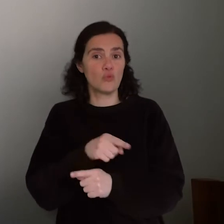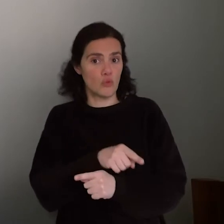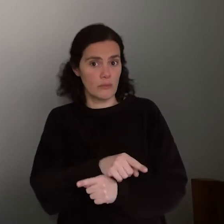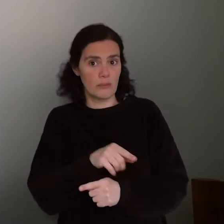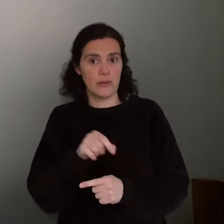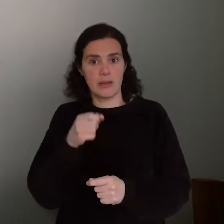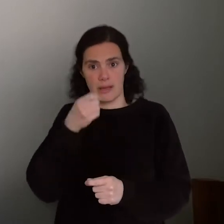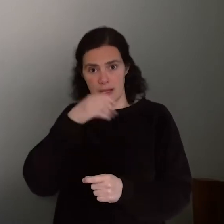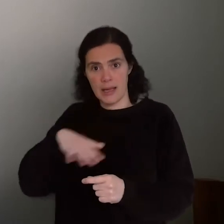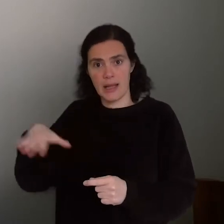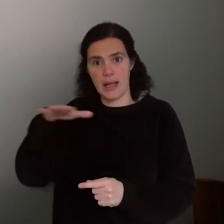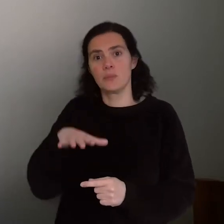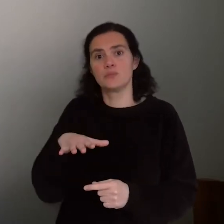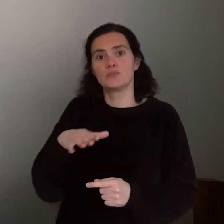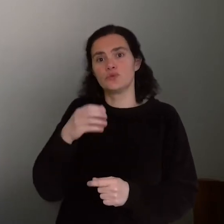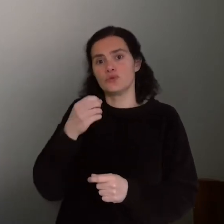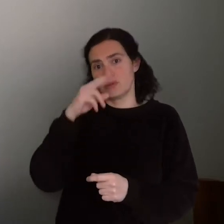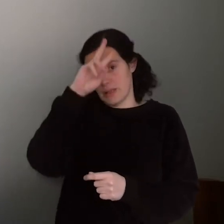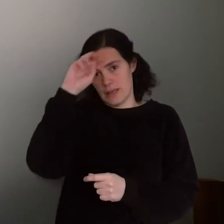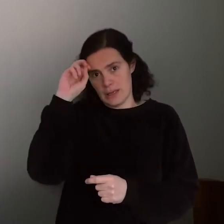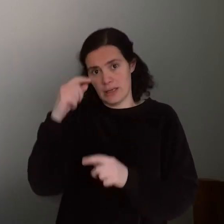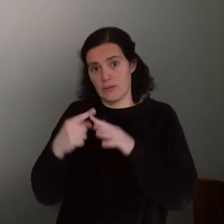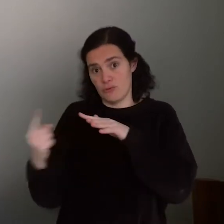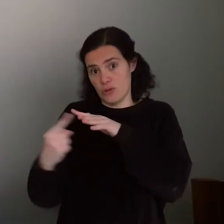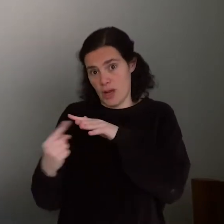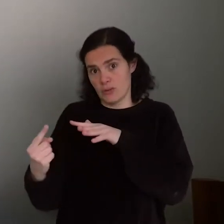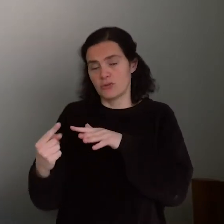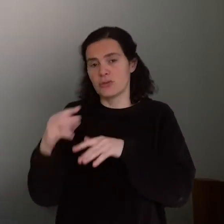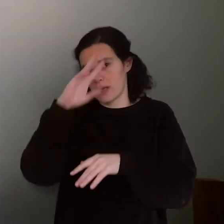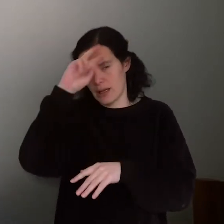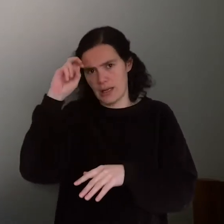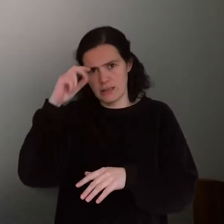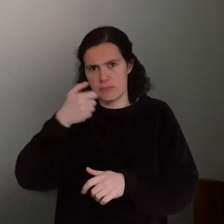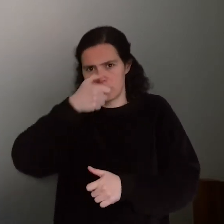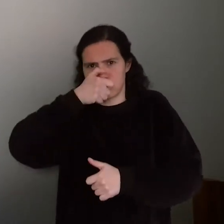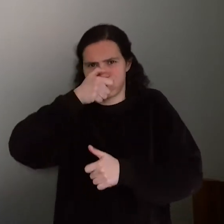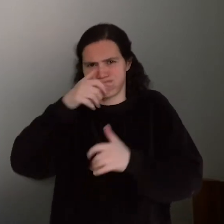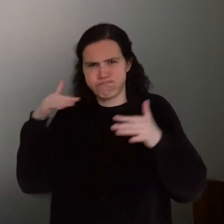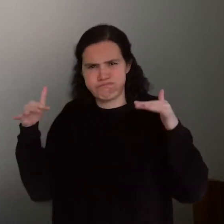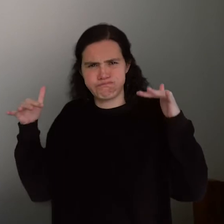os campos da Grécia, os campos de refugiados da Grécia estão absolutamente sobrelotados.